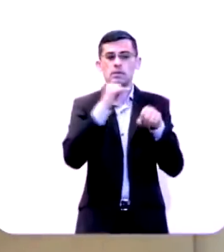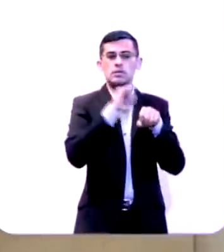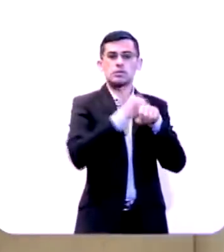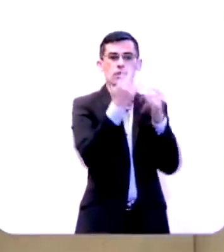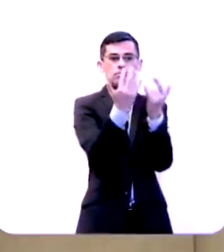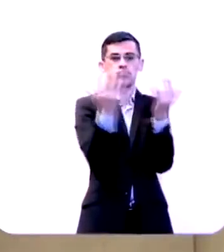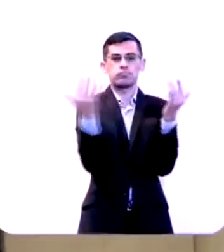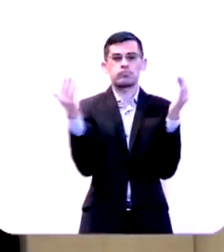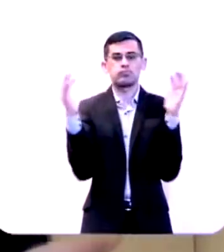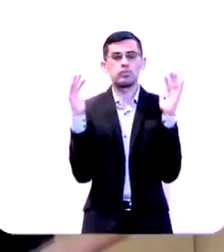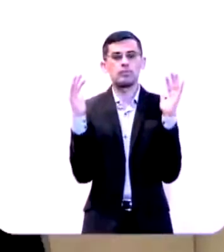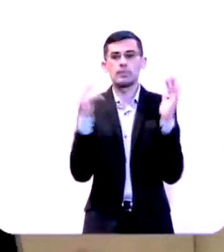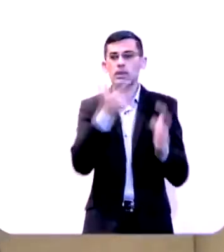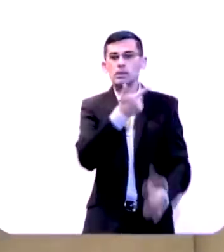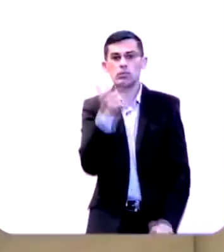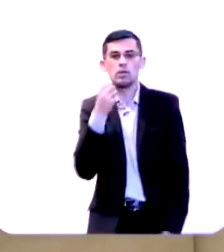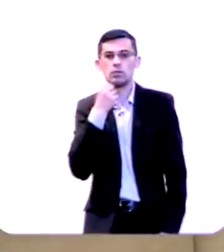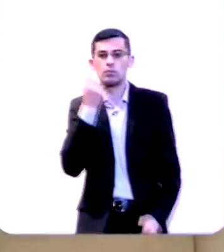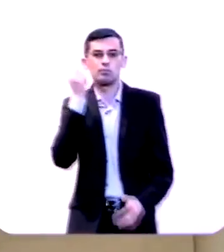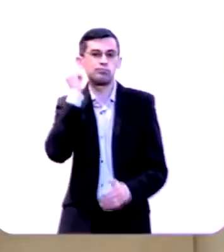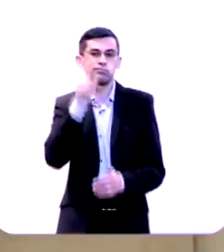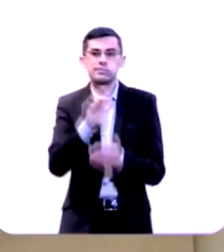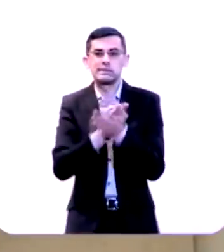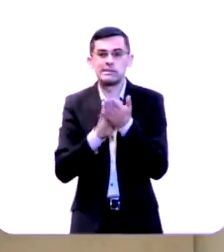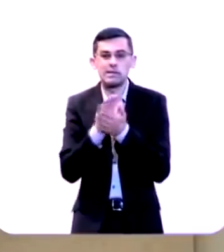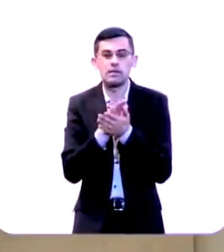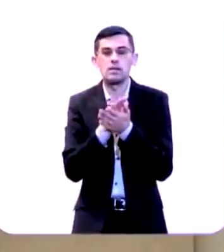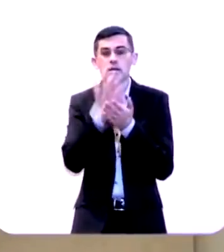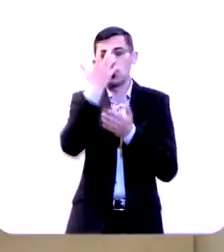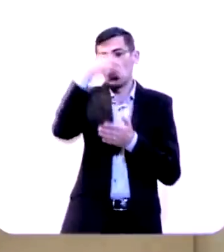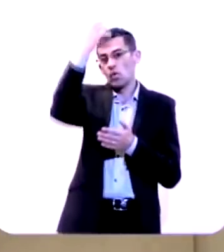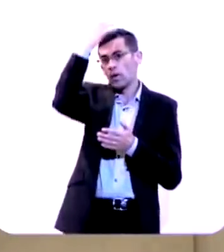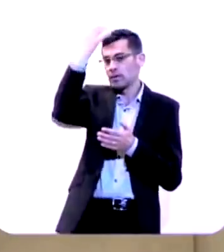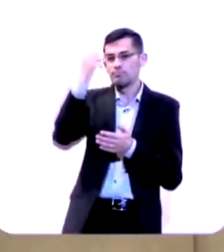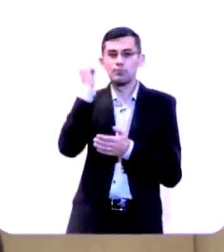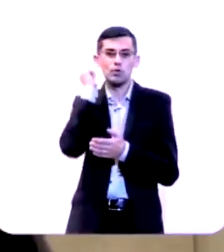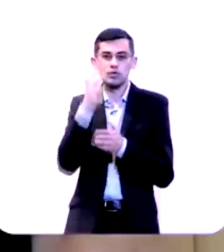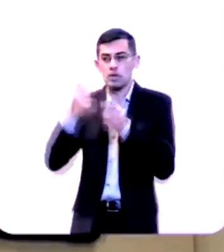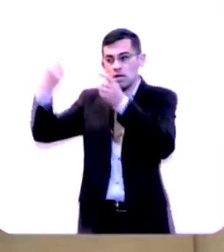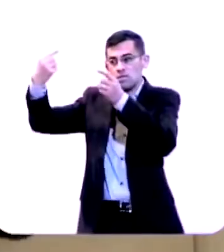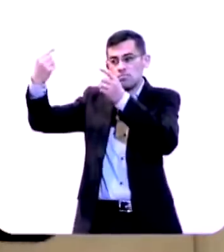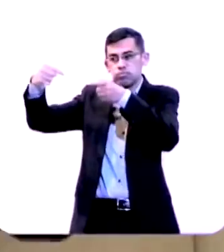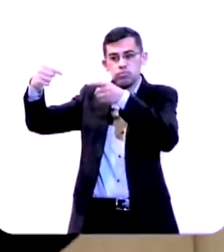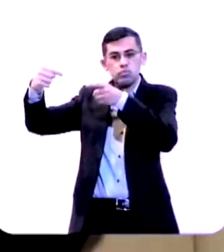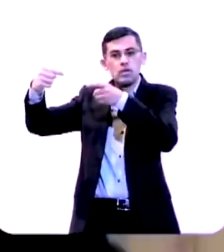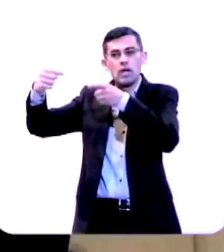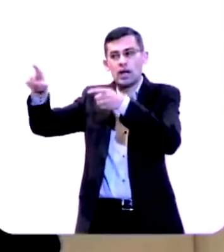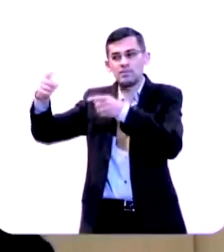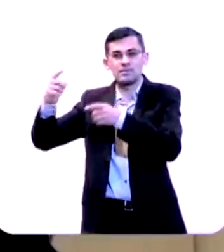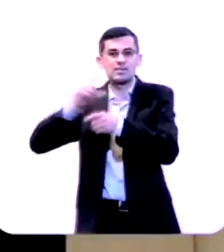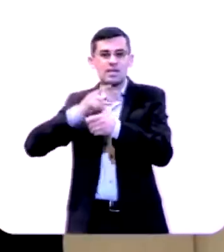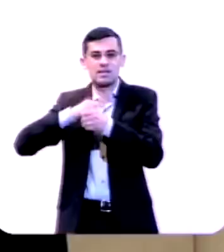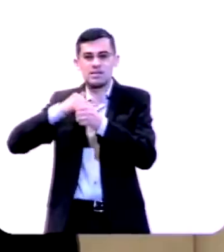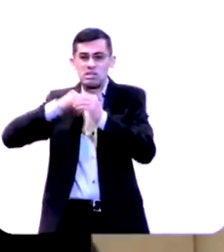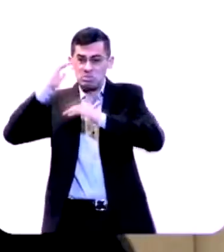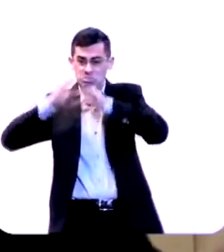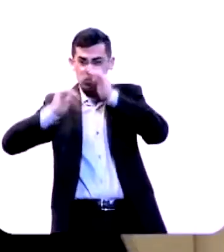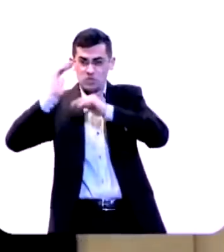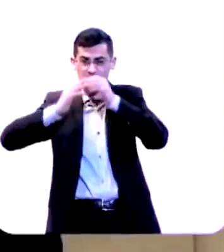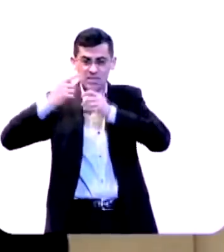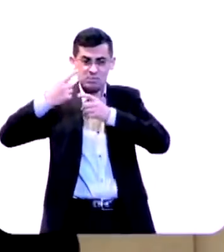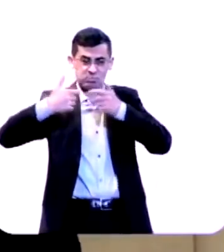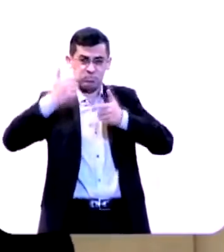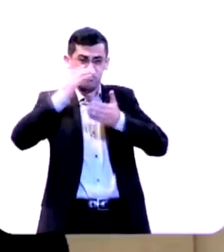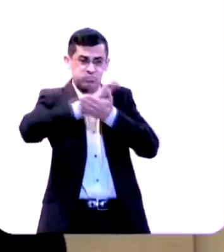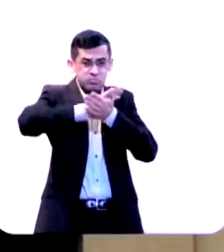não tinha como ele não tinha como enfrentar as máquinas de guerra daquele tempo